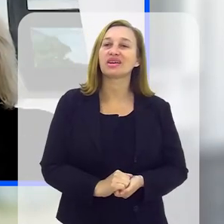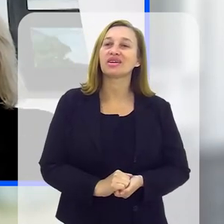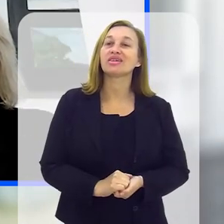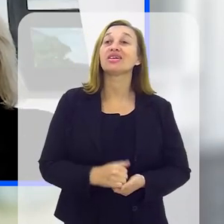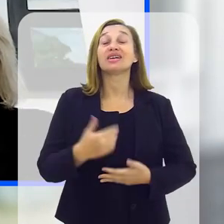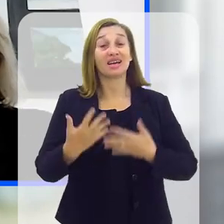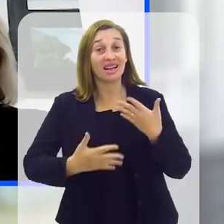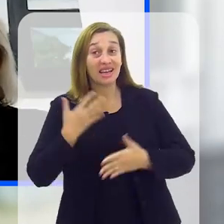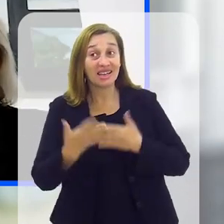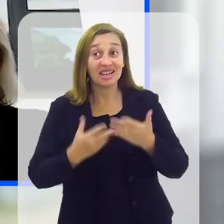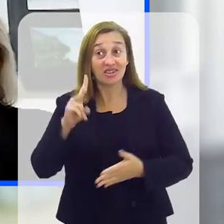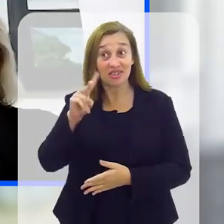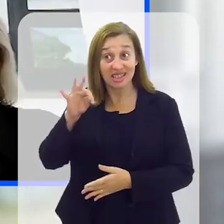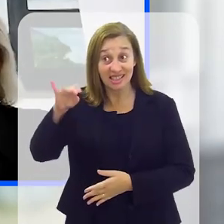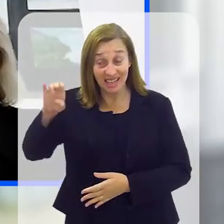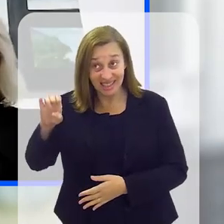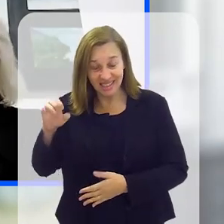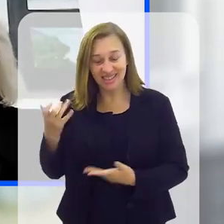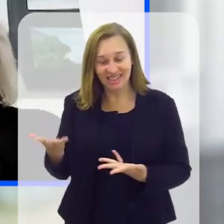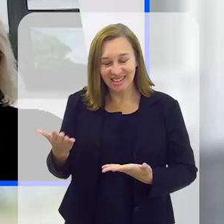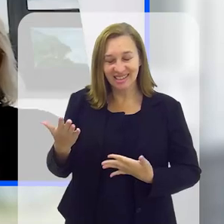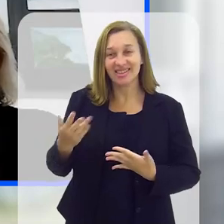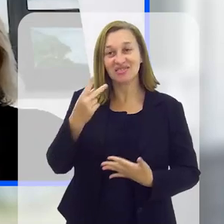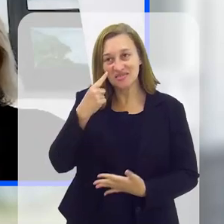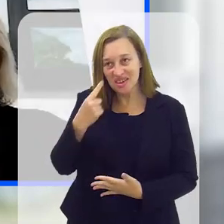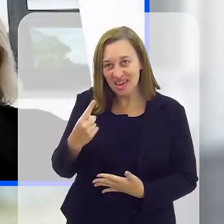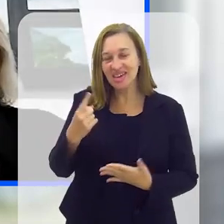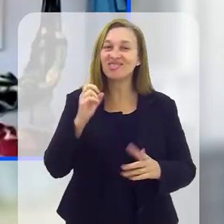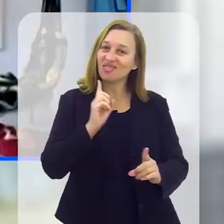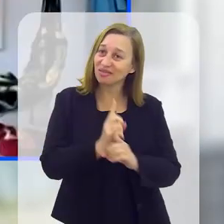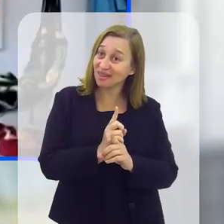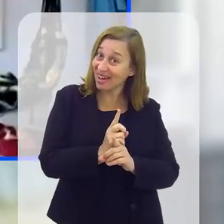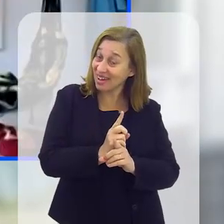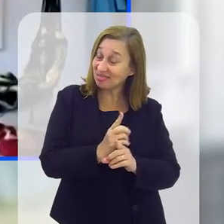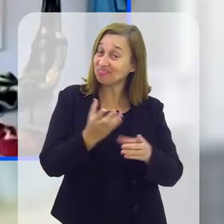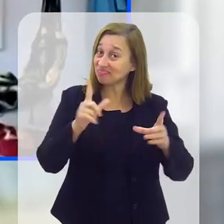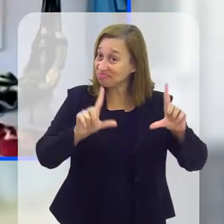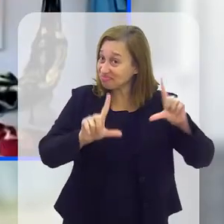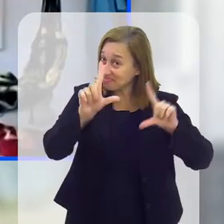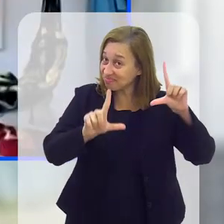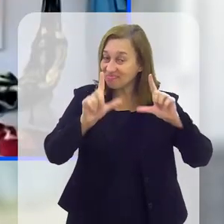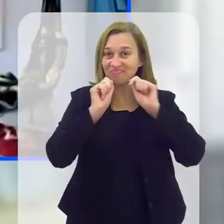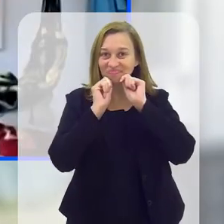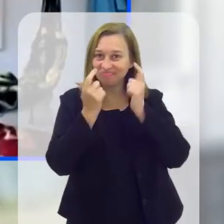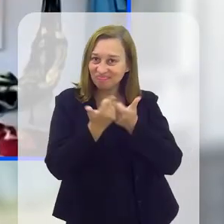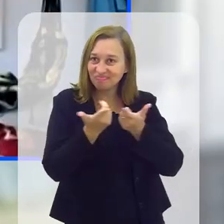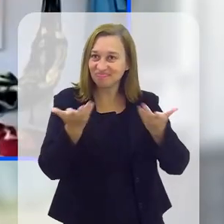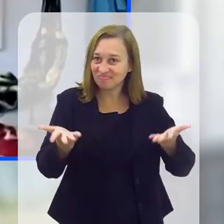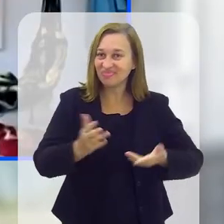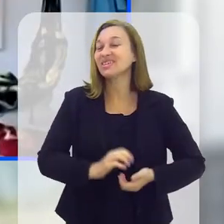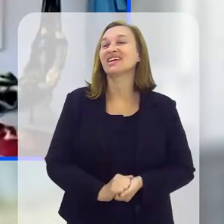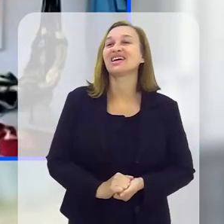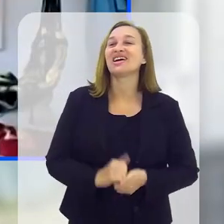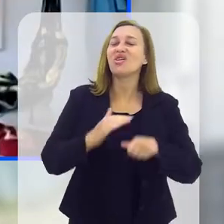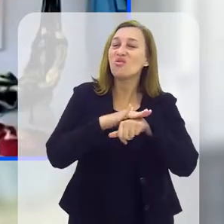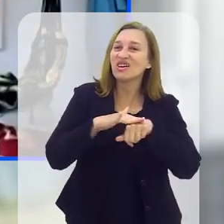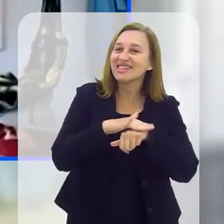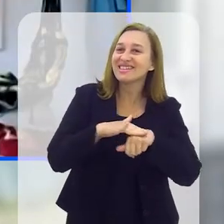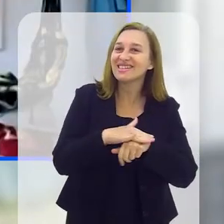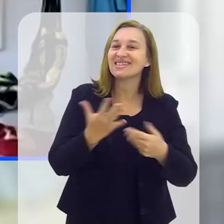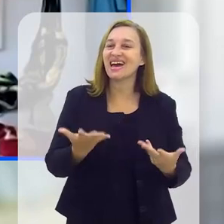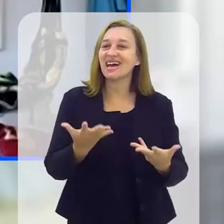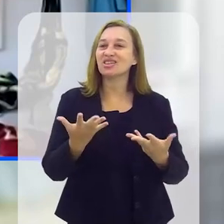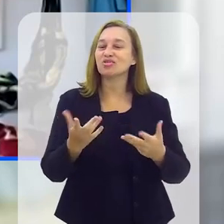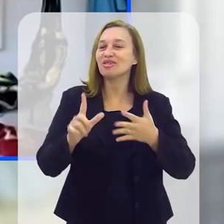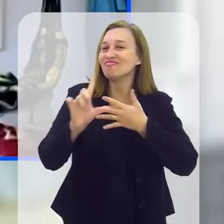Muito prazer, Vicente. Uma alegria muito grande revê-lo. Encontraram aqui na TV Alerje para